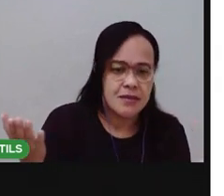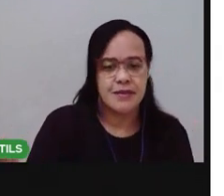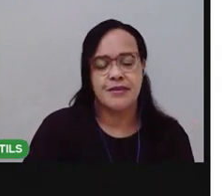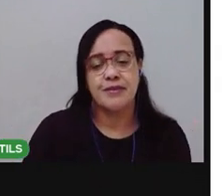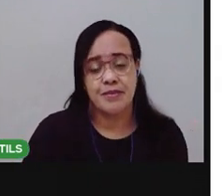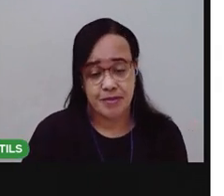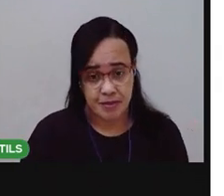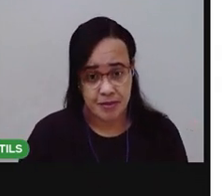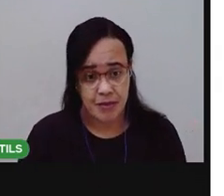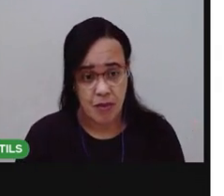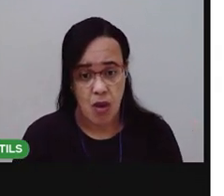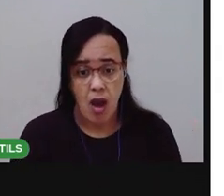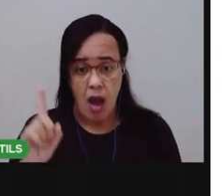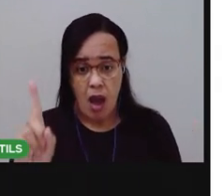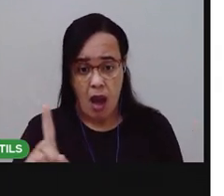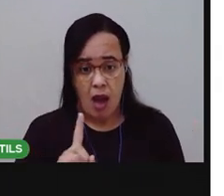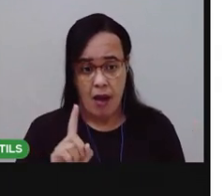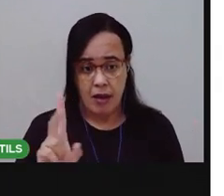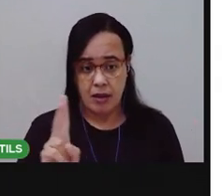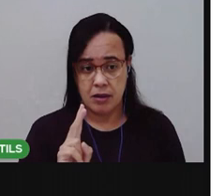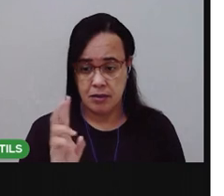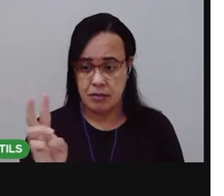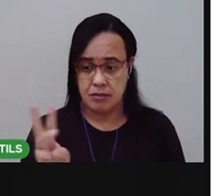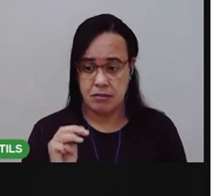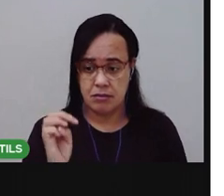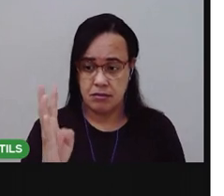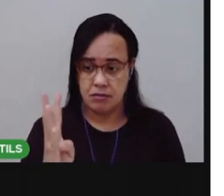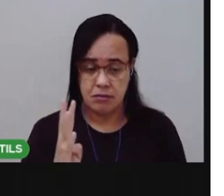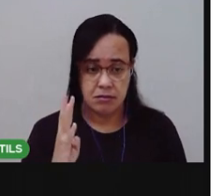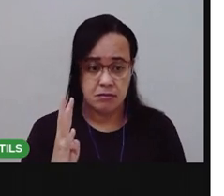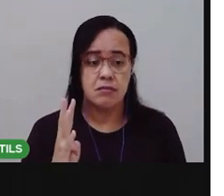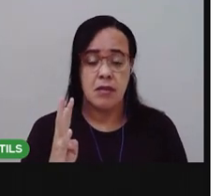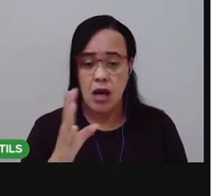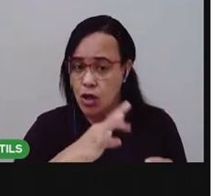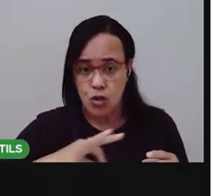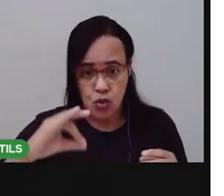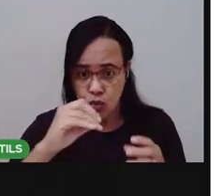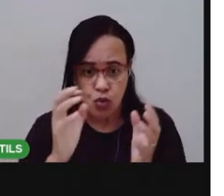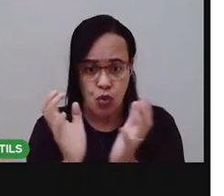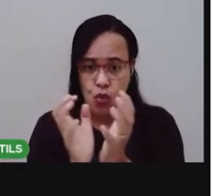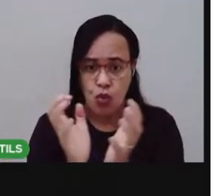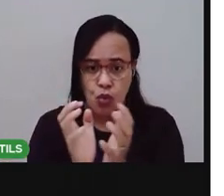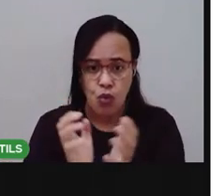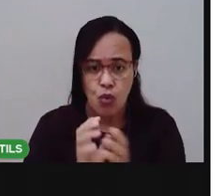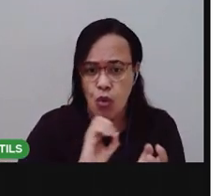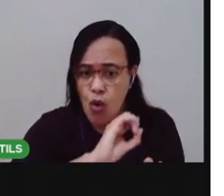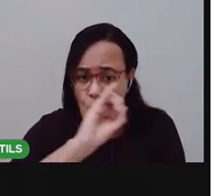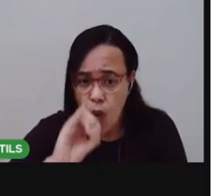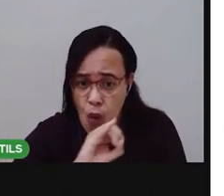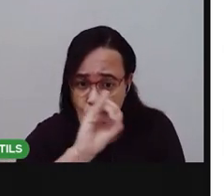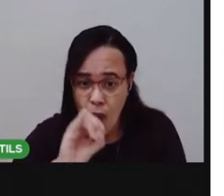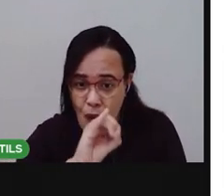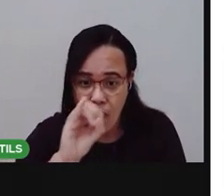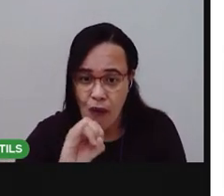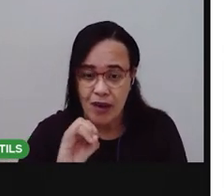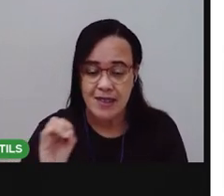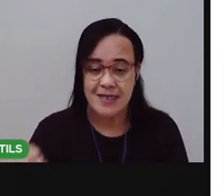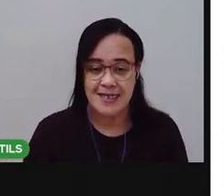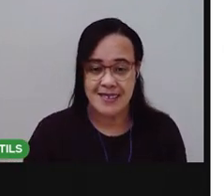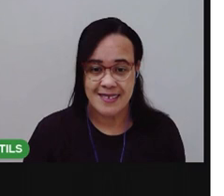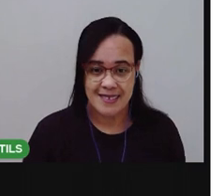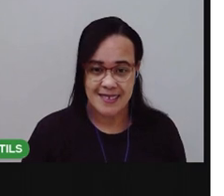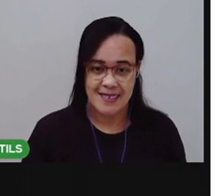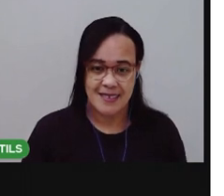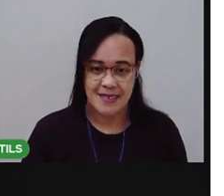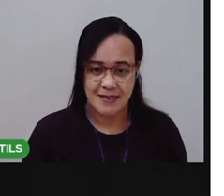E aí, ele chegou. Chegou a Mônica e a Magali, perguntando. Oi, turma! E